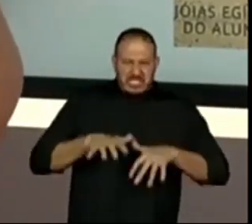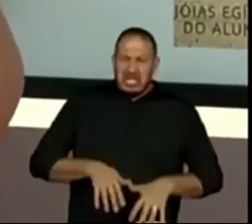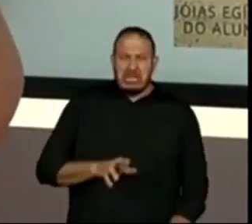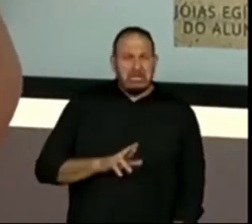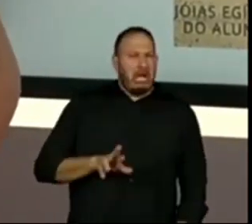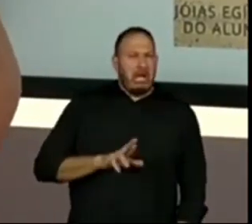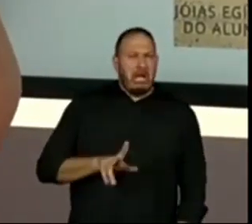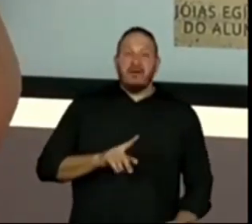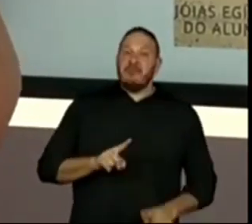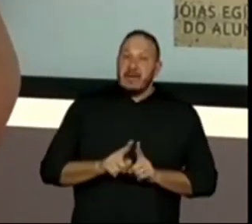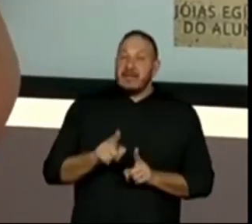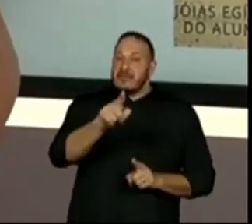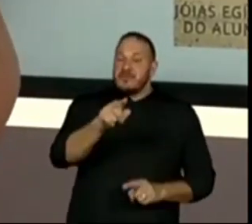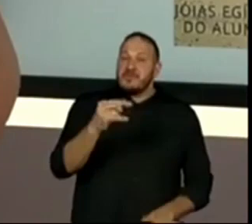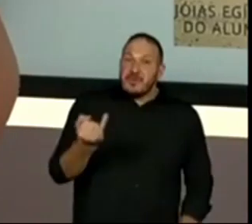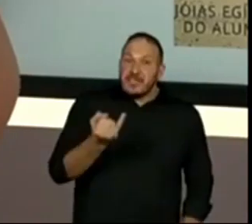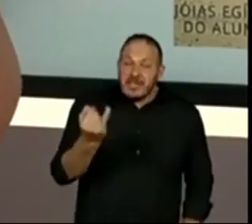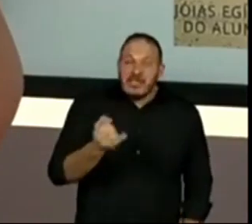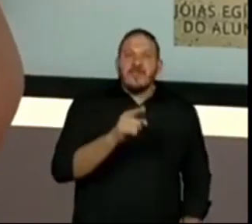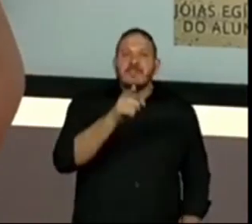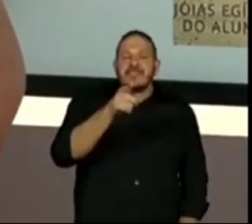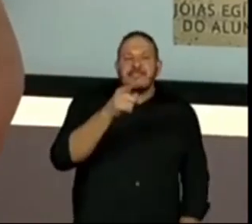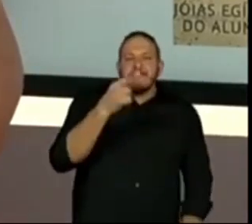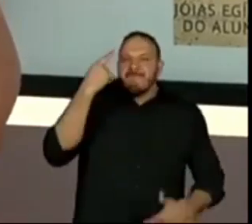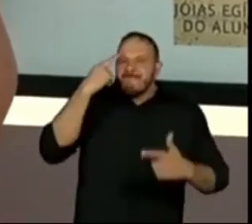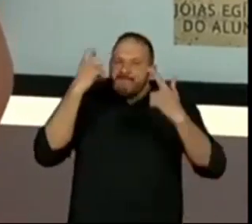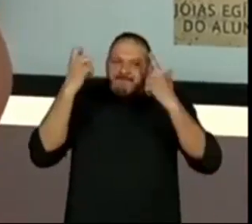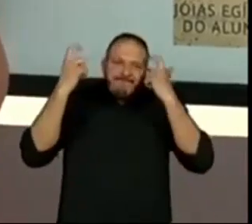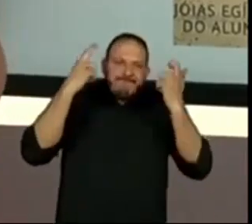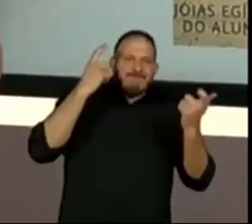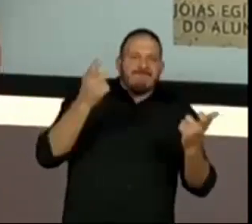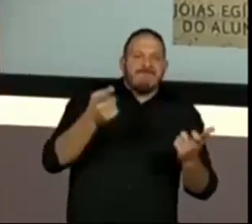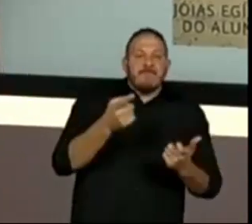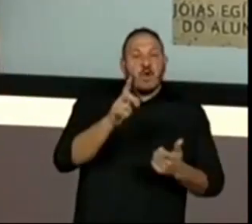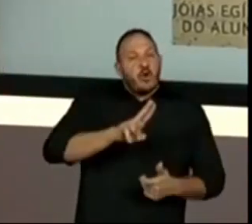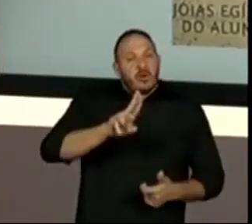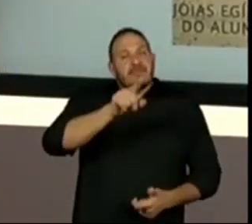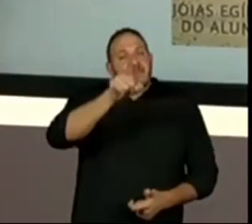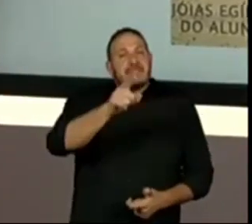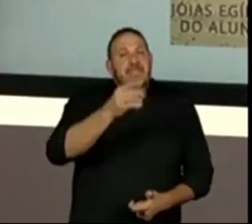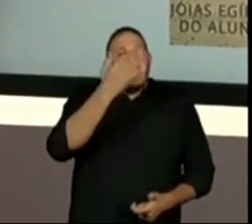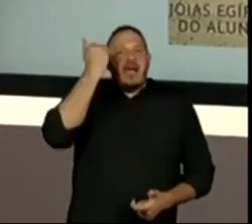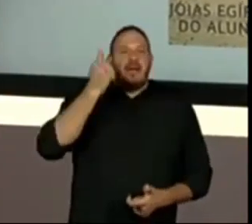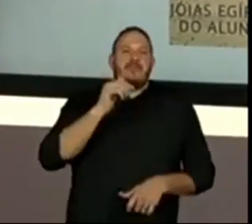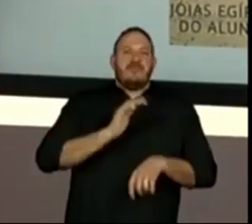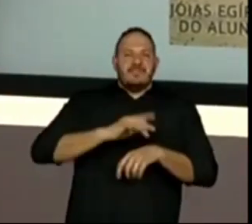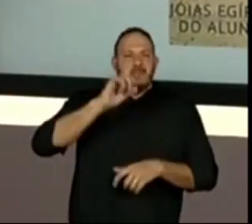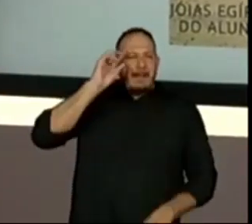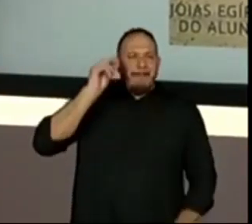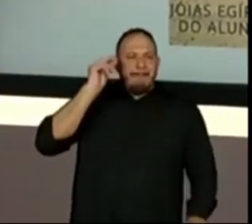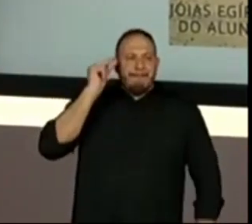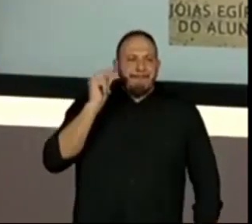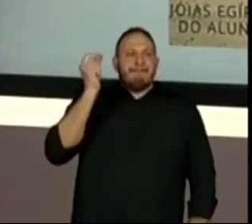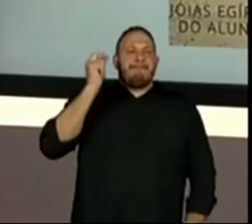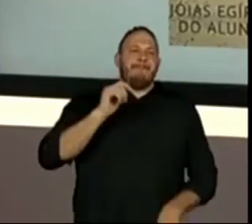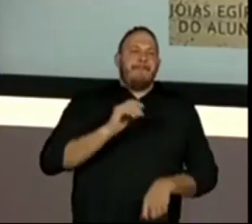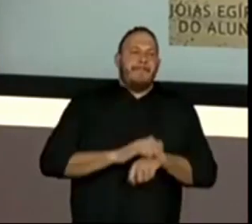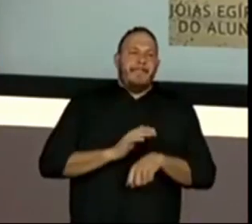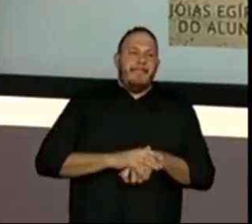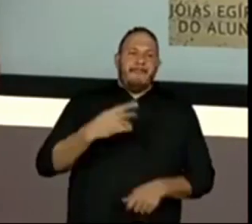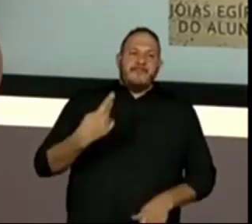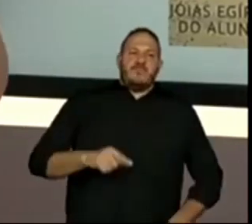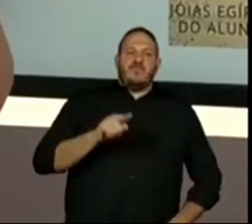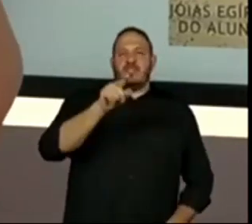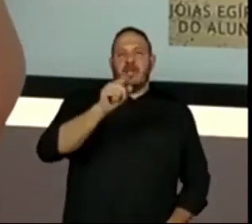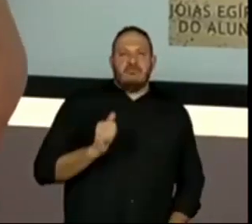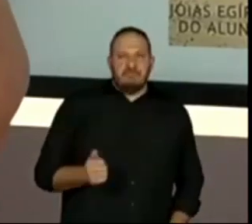importante é que vocês criem, usem o conhecimento e a criatividade de vocês. Olha que bacana que ficou.